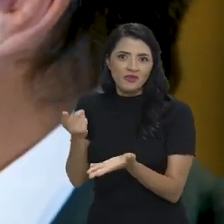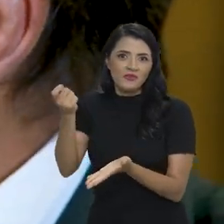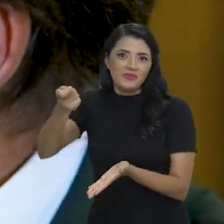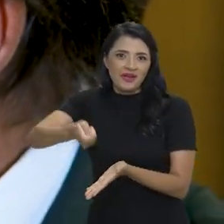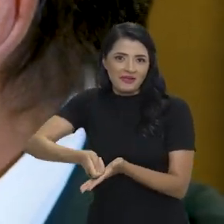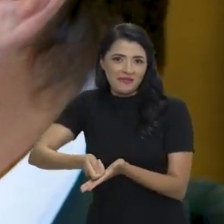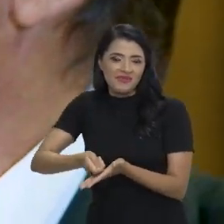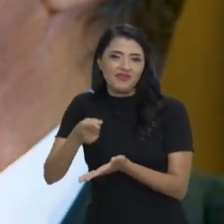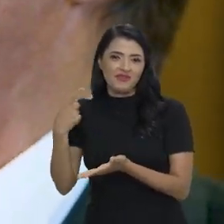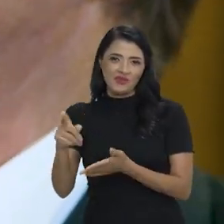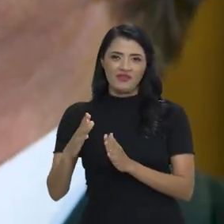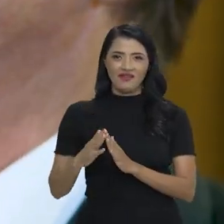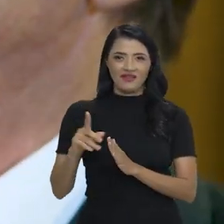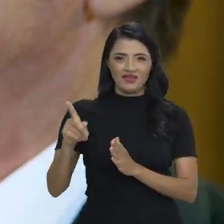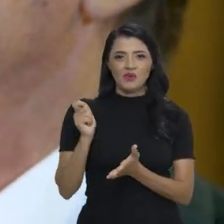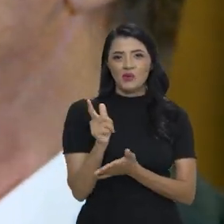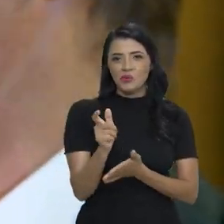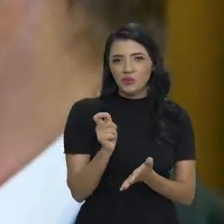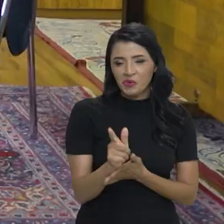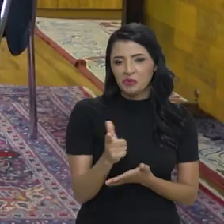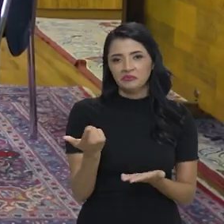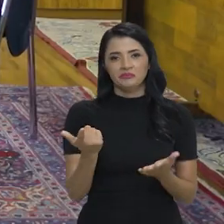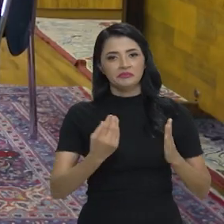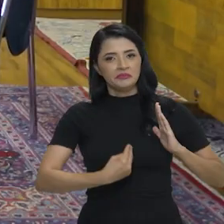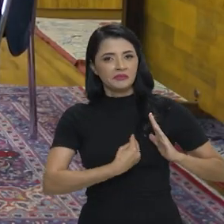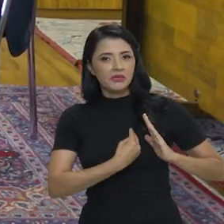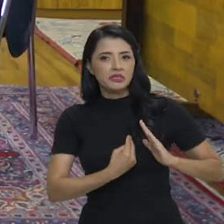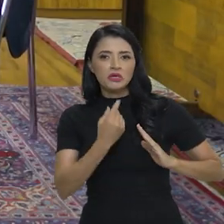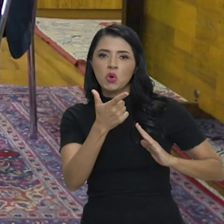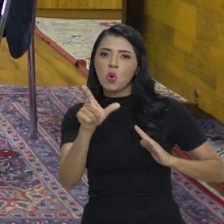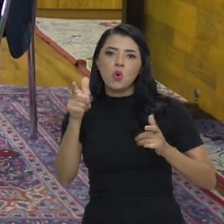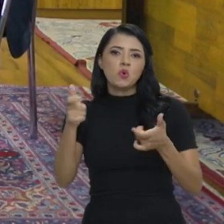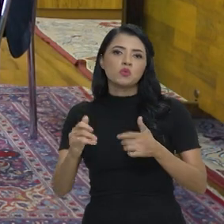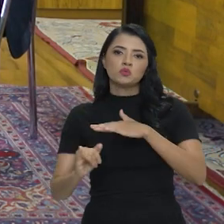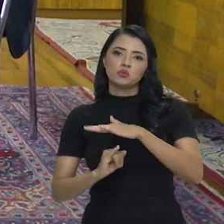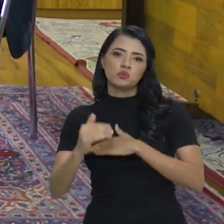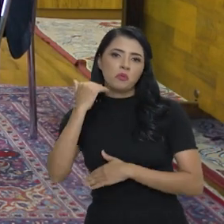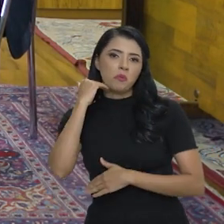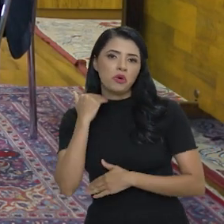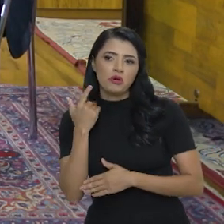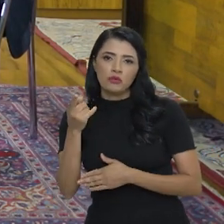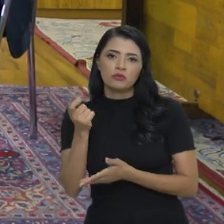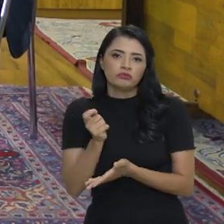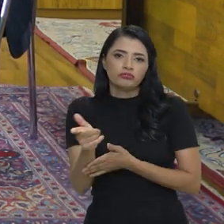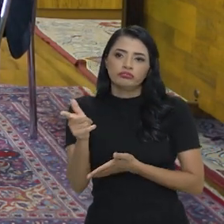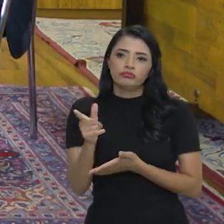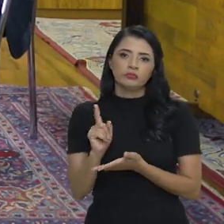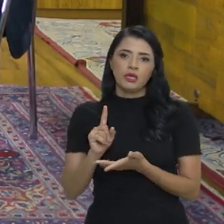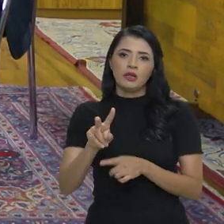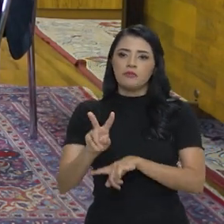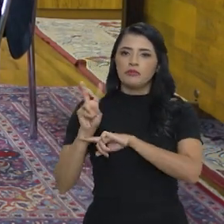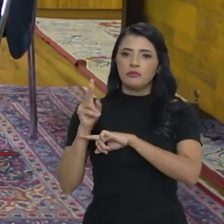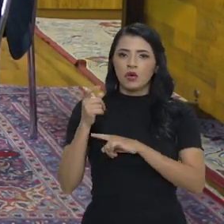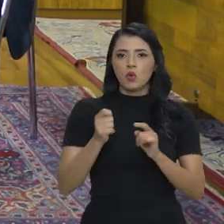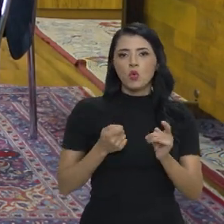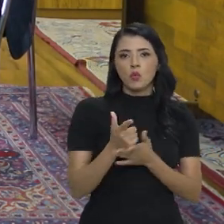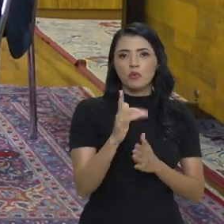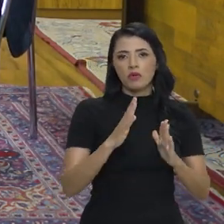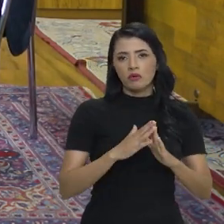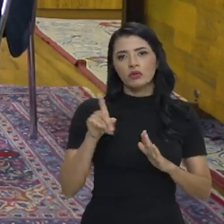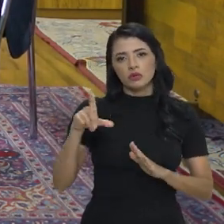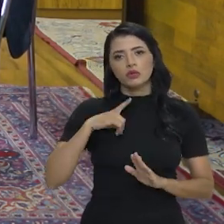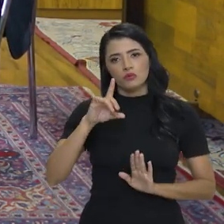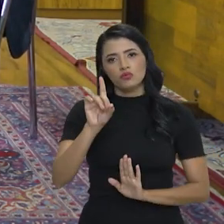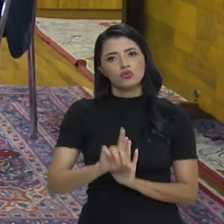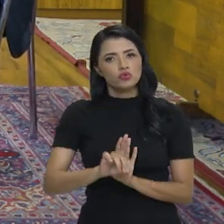do pagamento desse imóvel que ele adquiriu, seja no Minha Casa e Minha Vida, seja numa instituição financeira que ele financiou o imóvel, se ele tem um